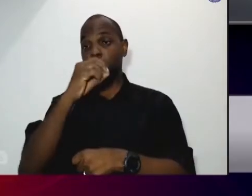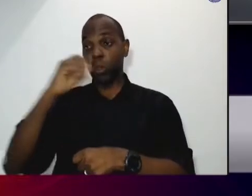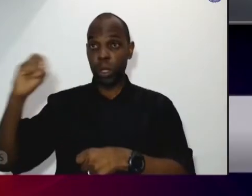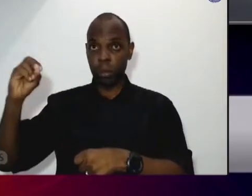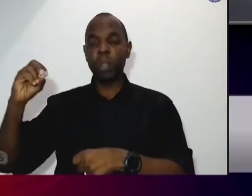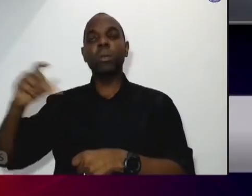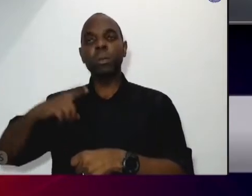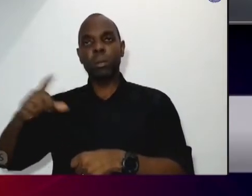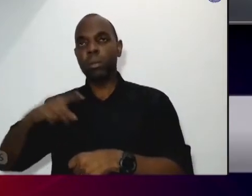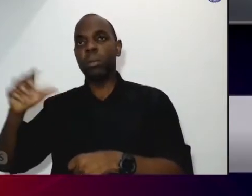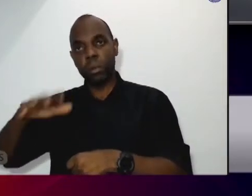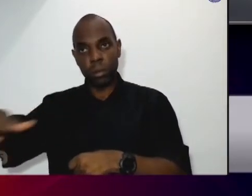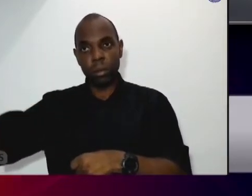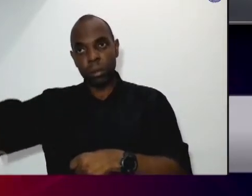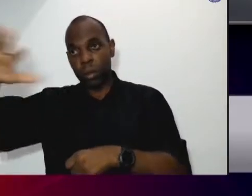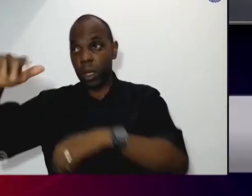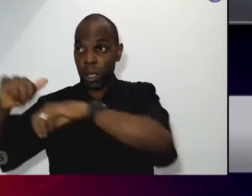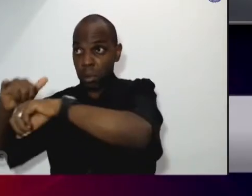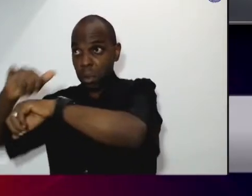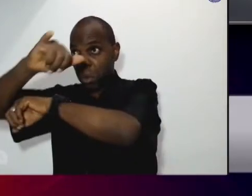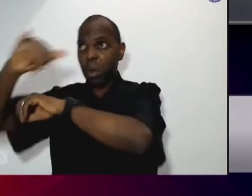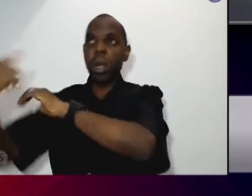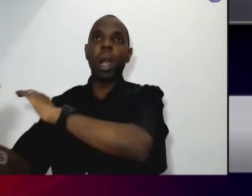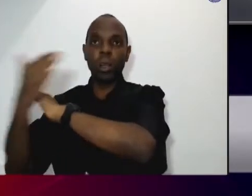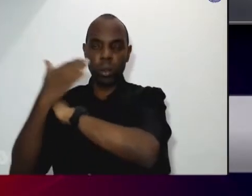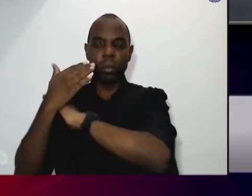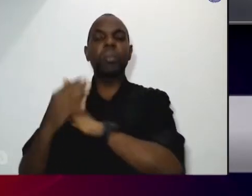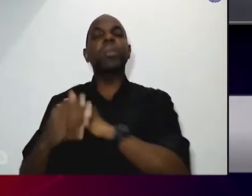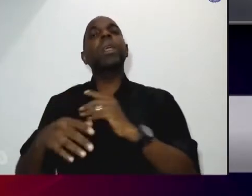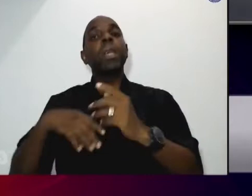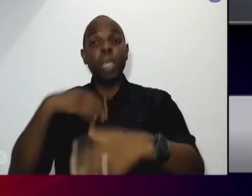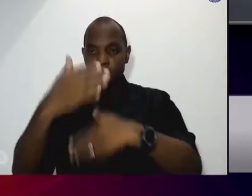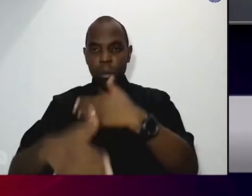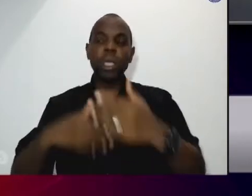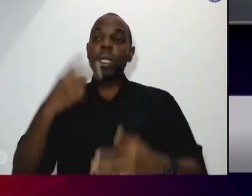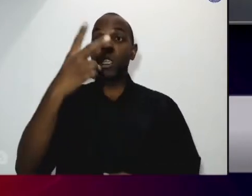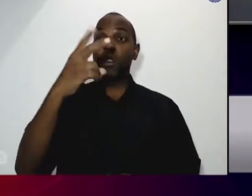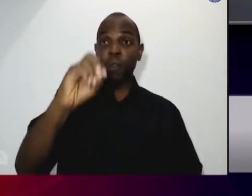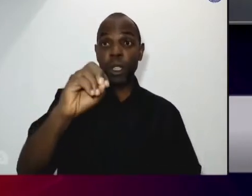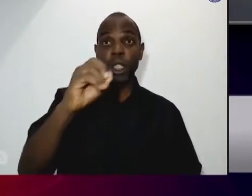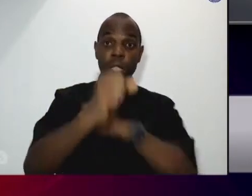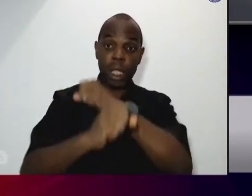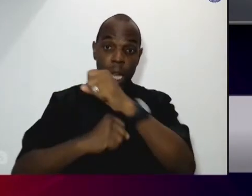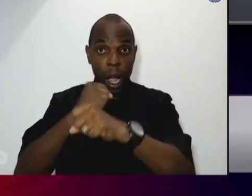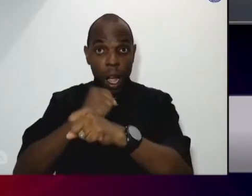Ou seja, de 20 anos estamos finalmente realizando esse sonho.